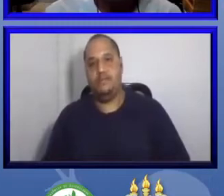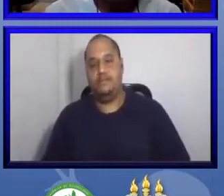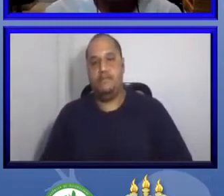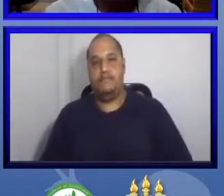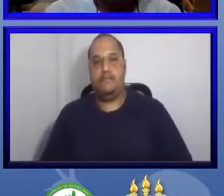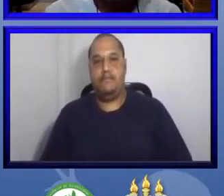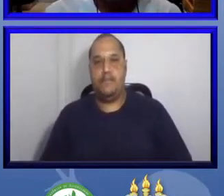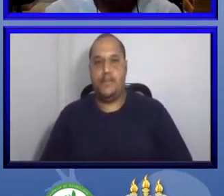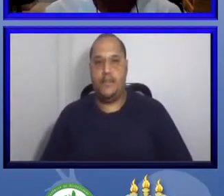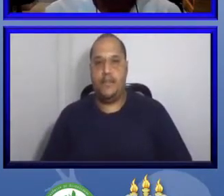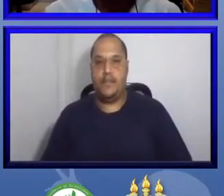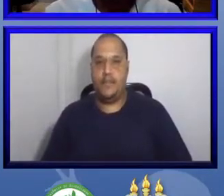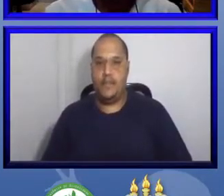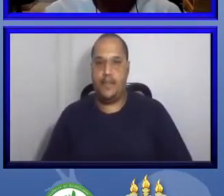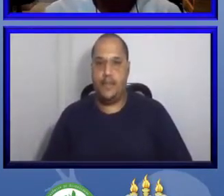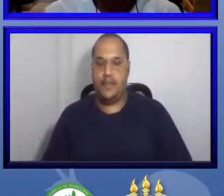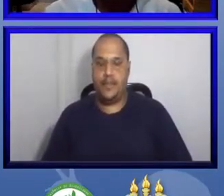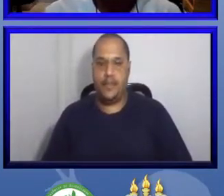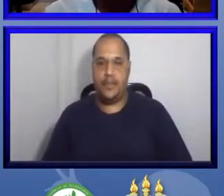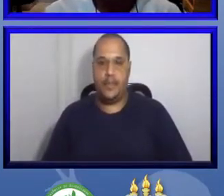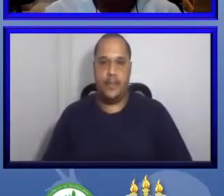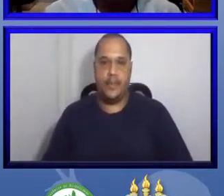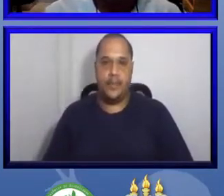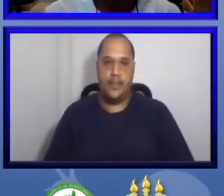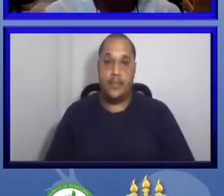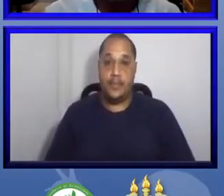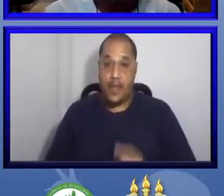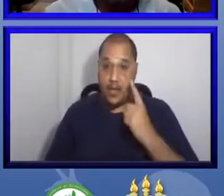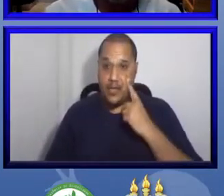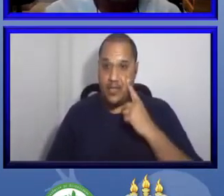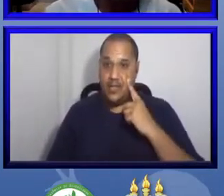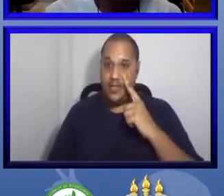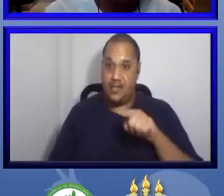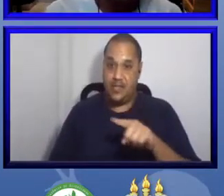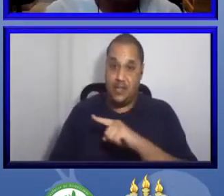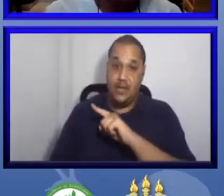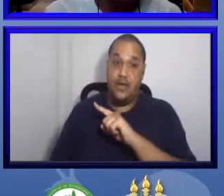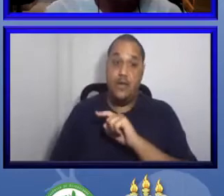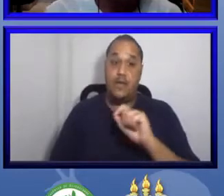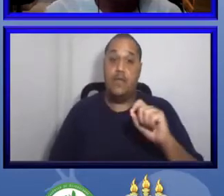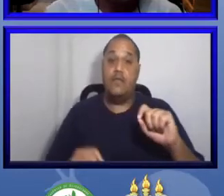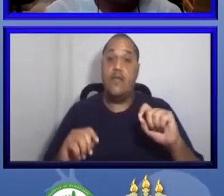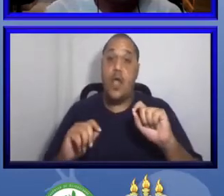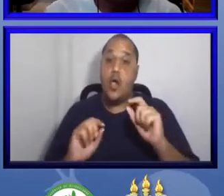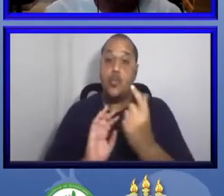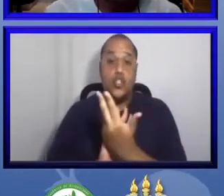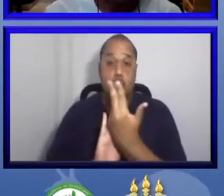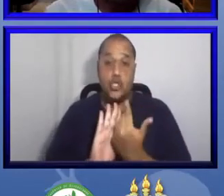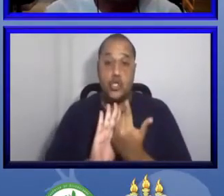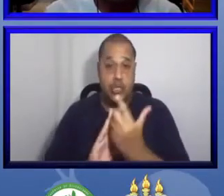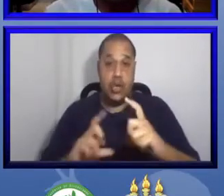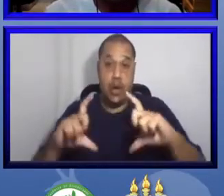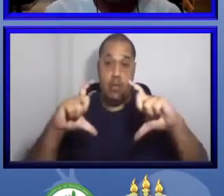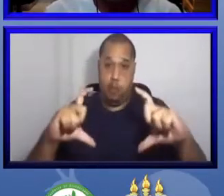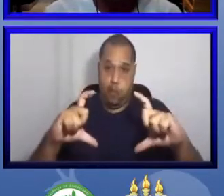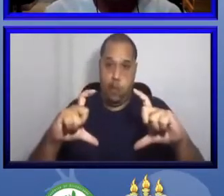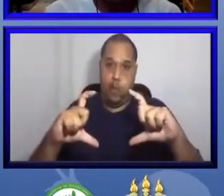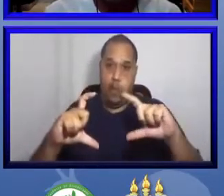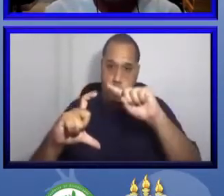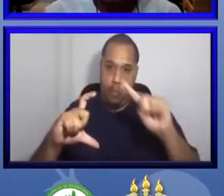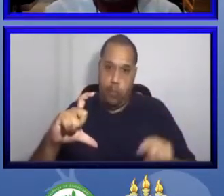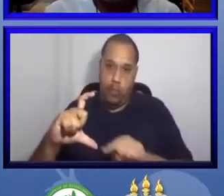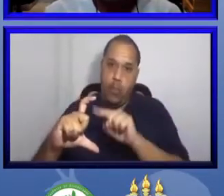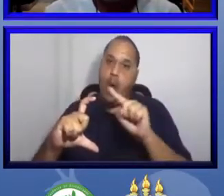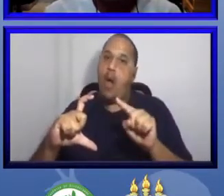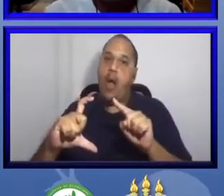E isso está nesse disco de pizza ao lado, ele espelha essa realidade.